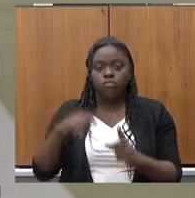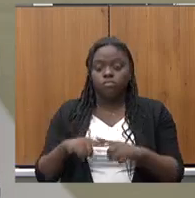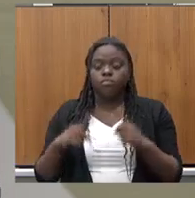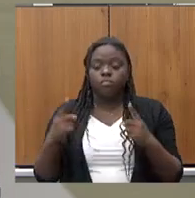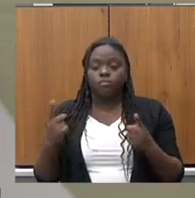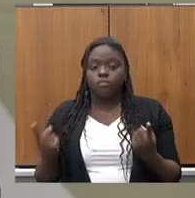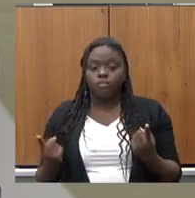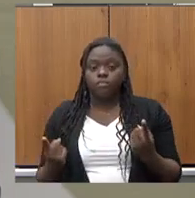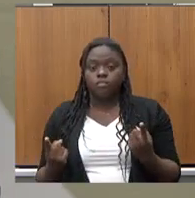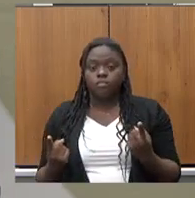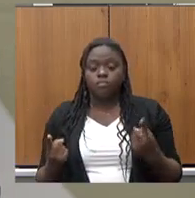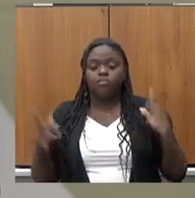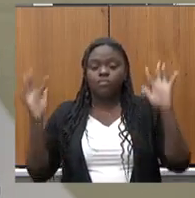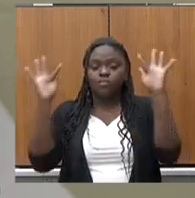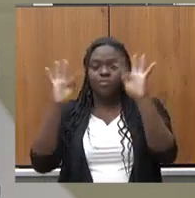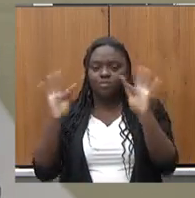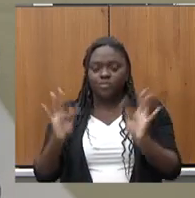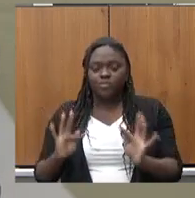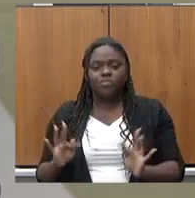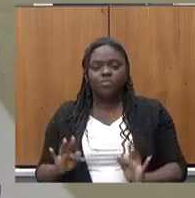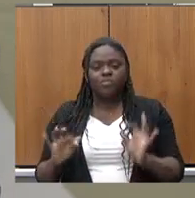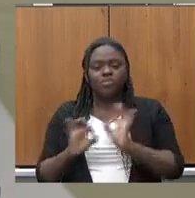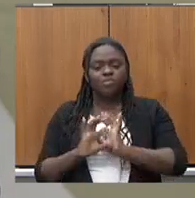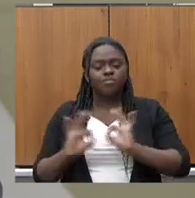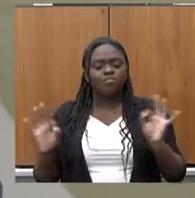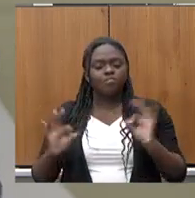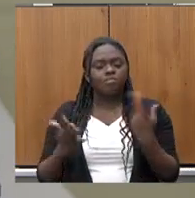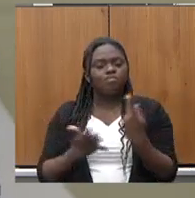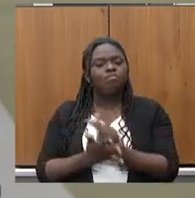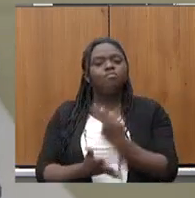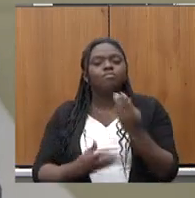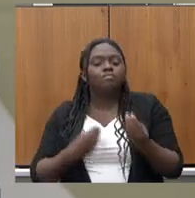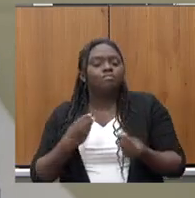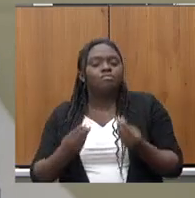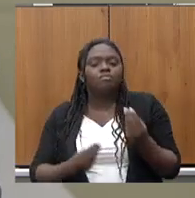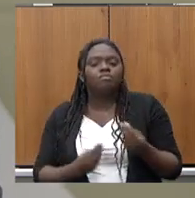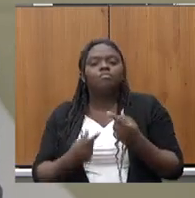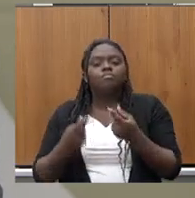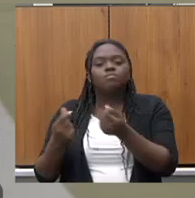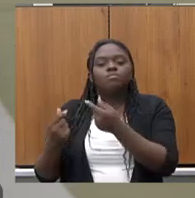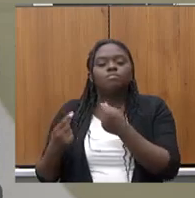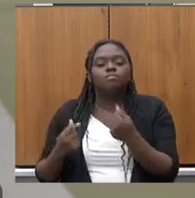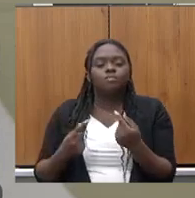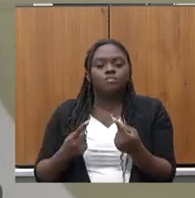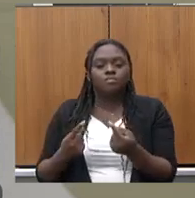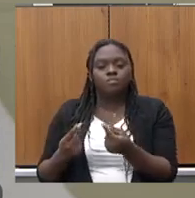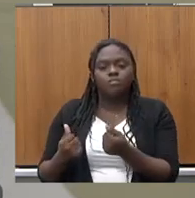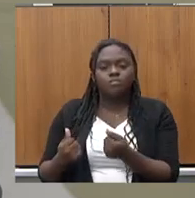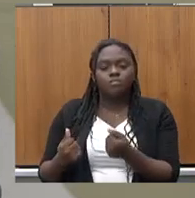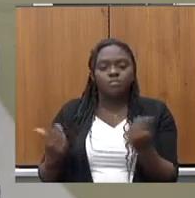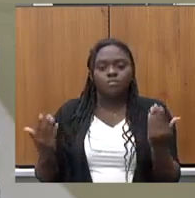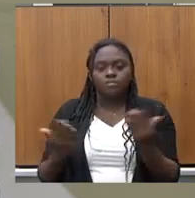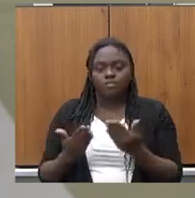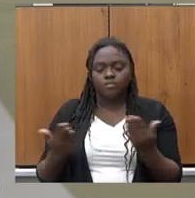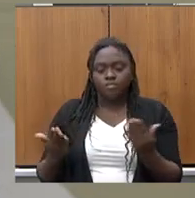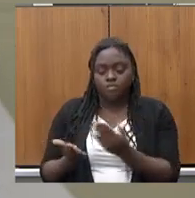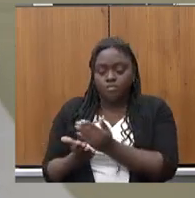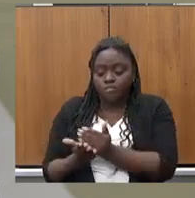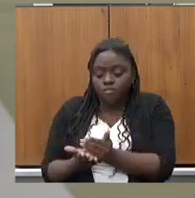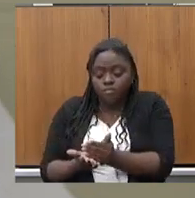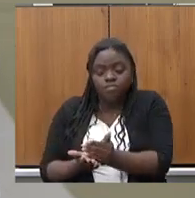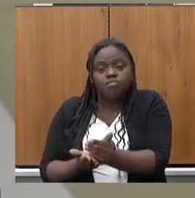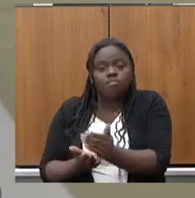a felicidade plena acontece quando esses investimentos se tornam, começam a